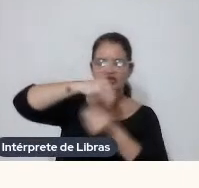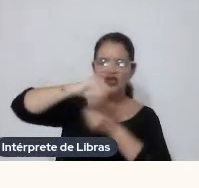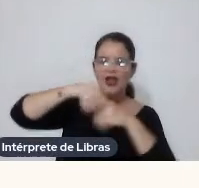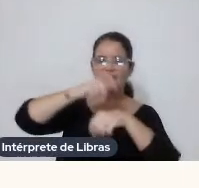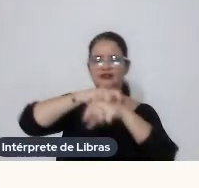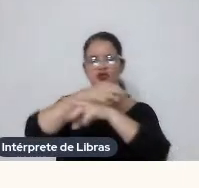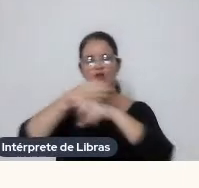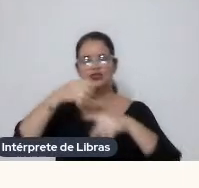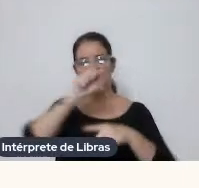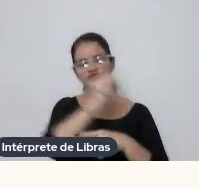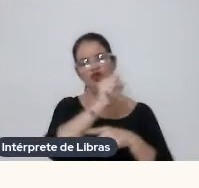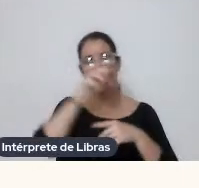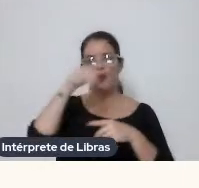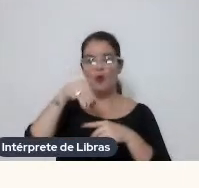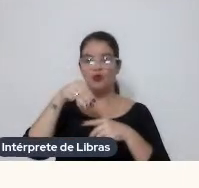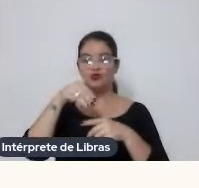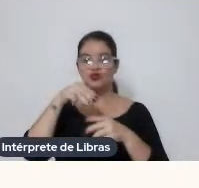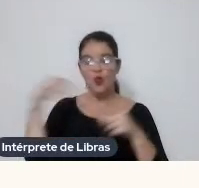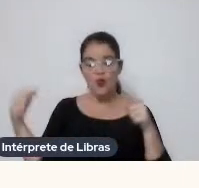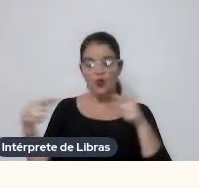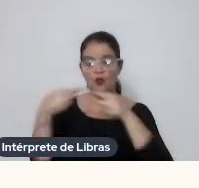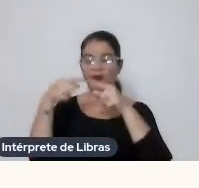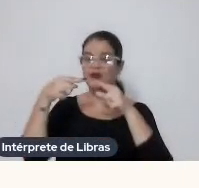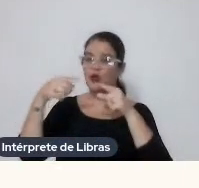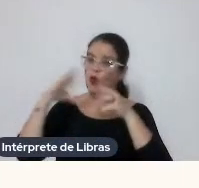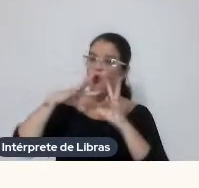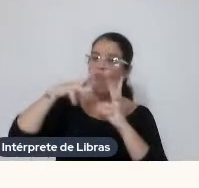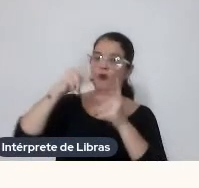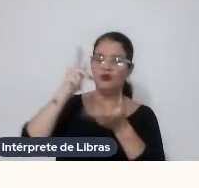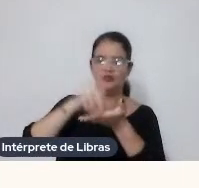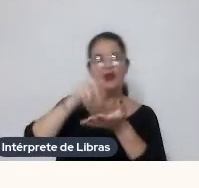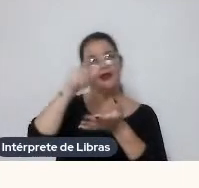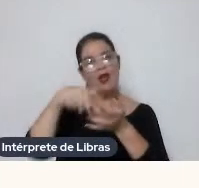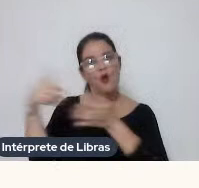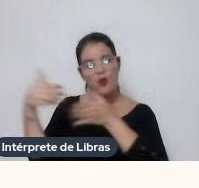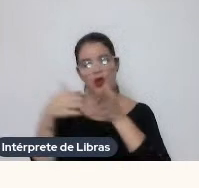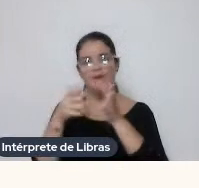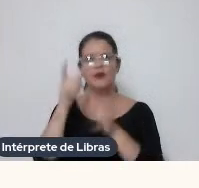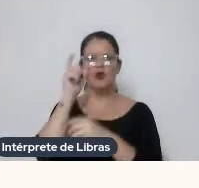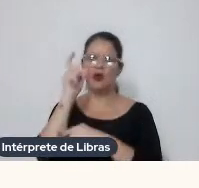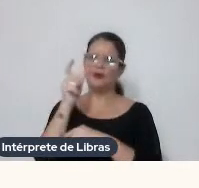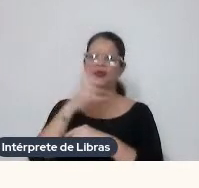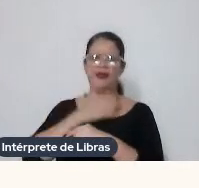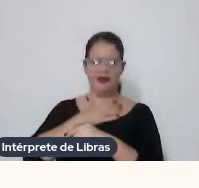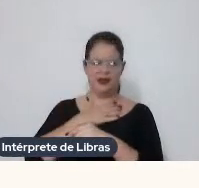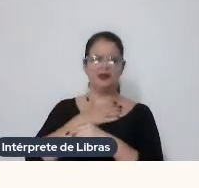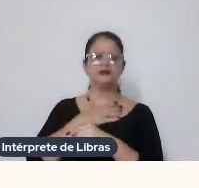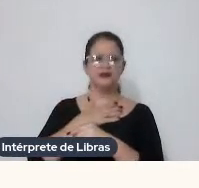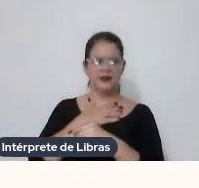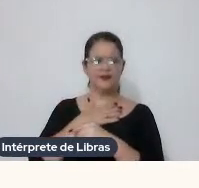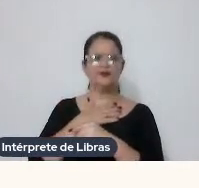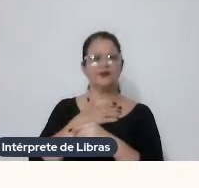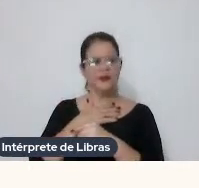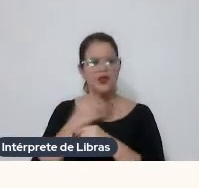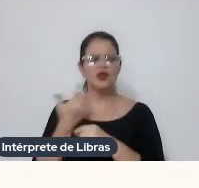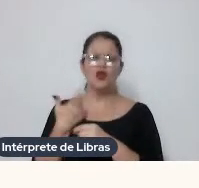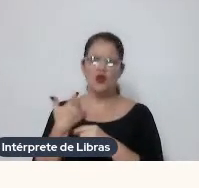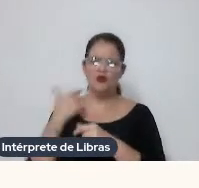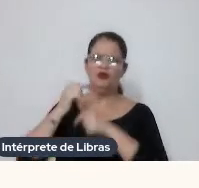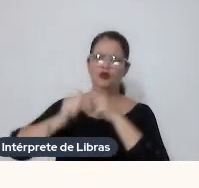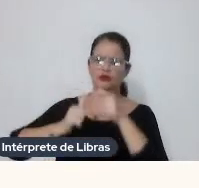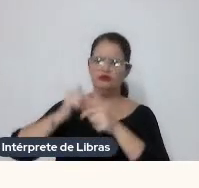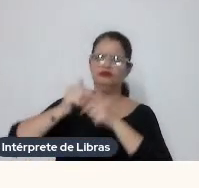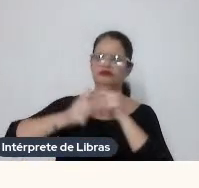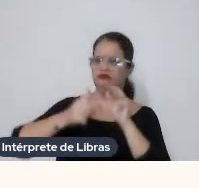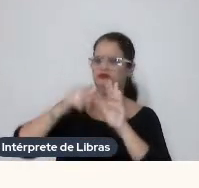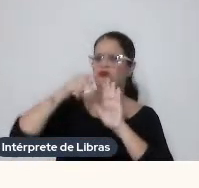motion Com o mundo real Que é um caminho Que eu inclusive Me interesso muito E venho Né Tô com um novo Projeto de